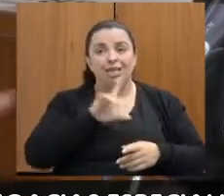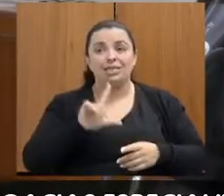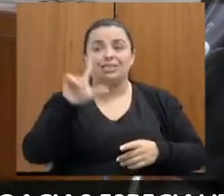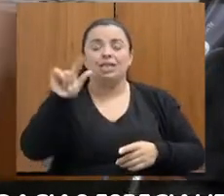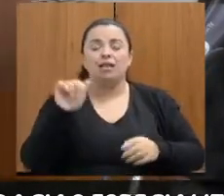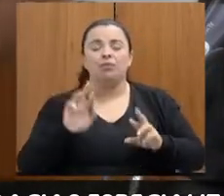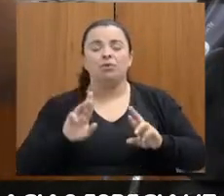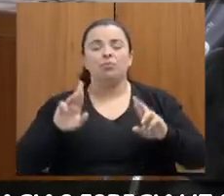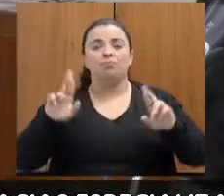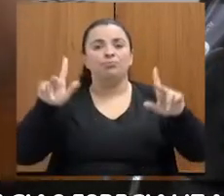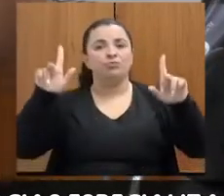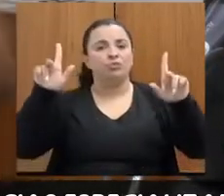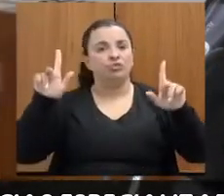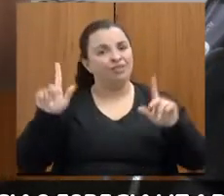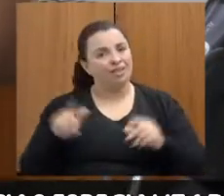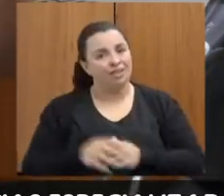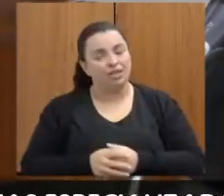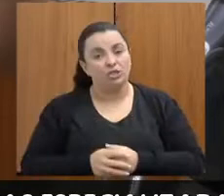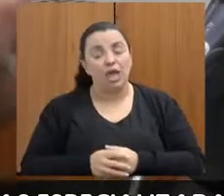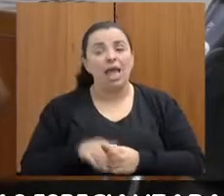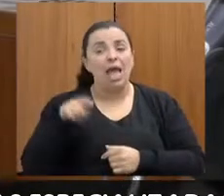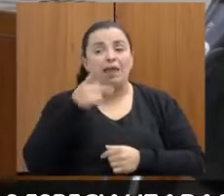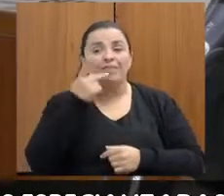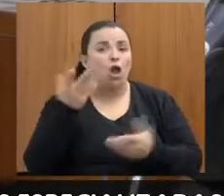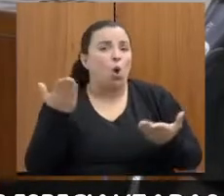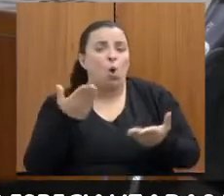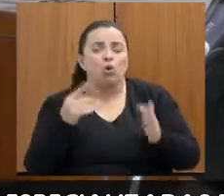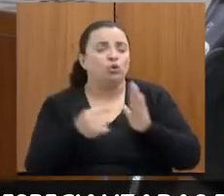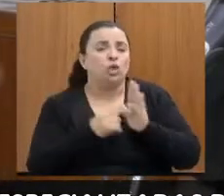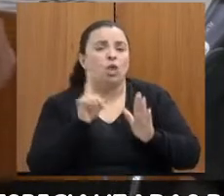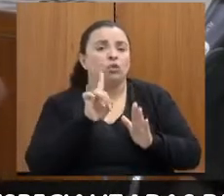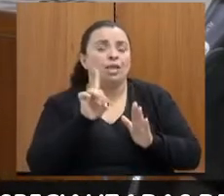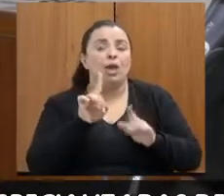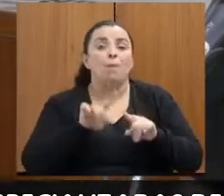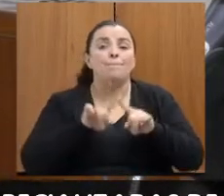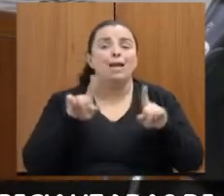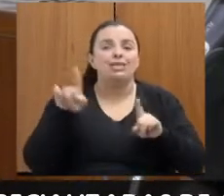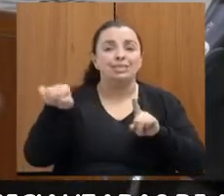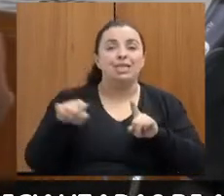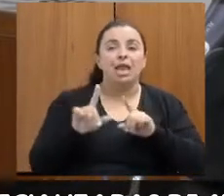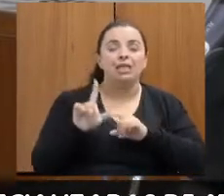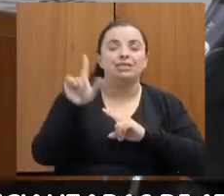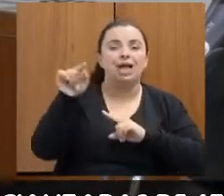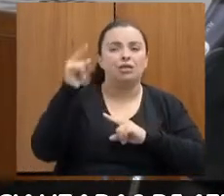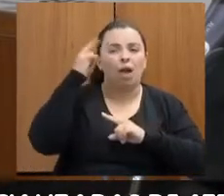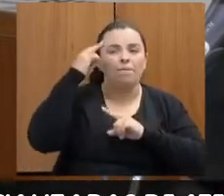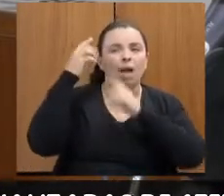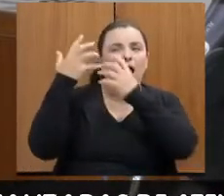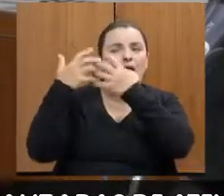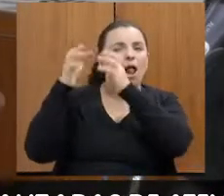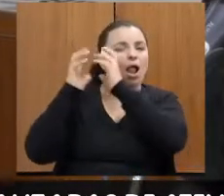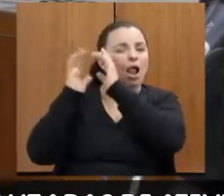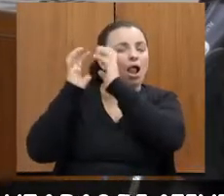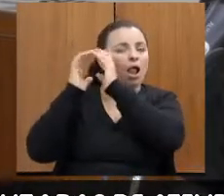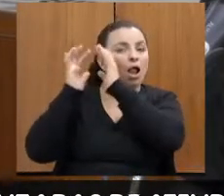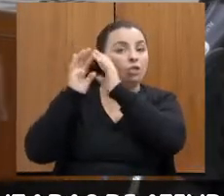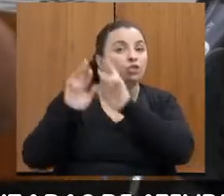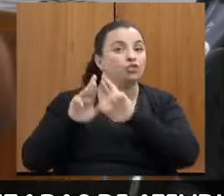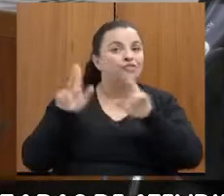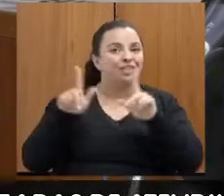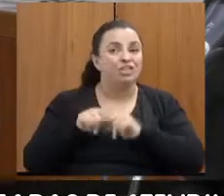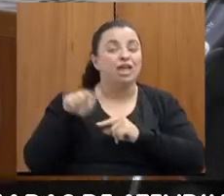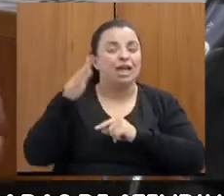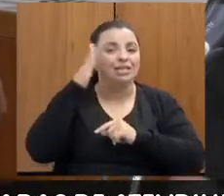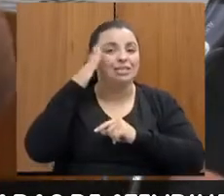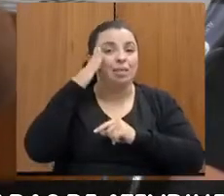vou denunciar, mas ela não pode ser a mesma mulher que chegou naquela delegacia. Que ela saia dali sabendo que a delegacia é uma porta de entrada,